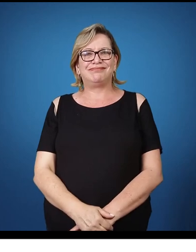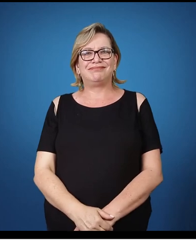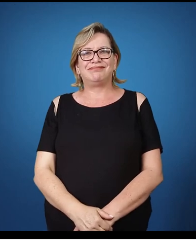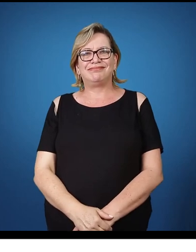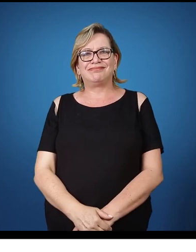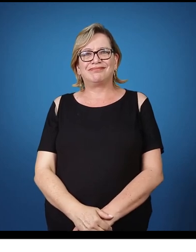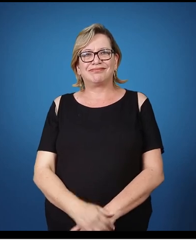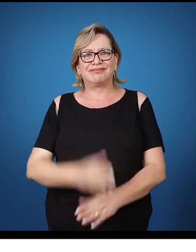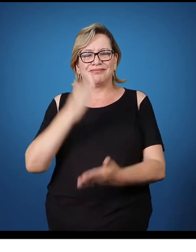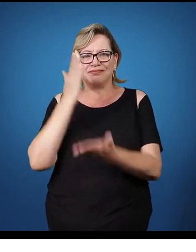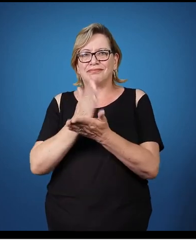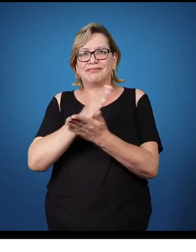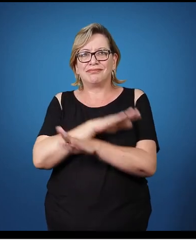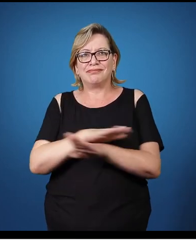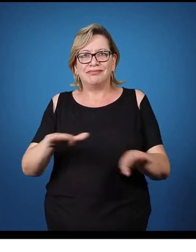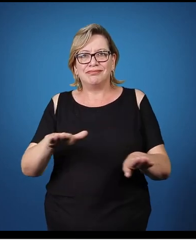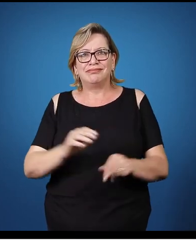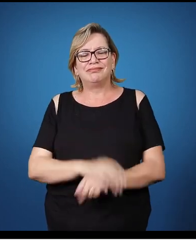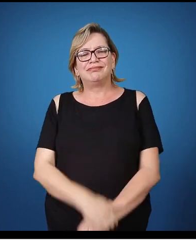Parou.